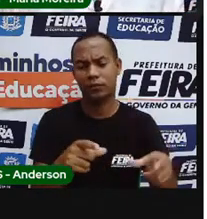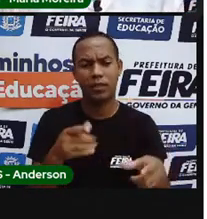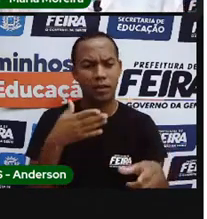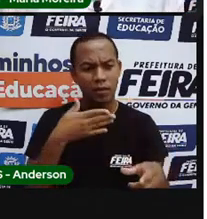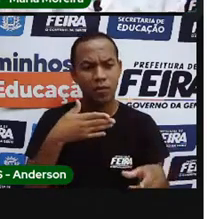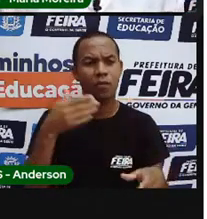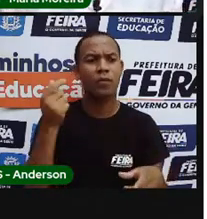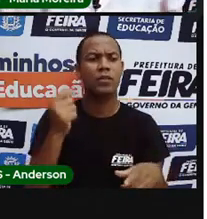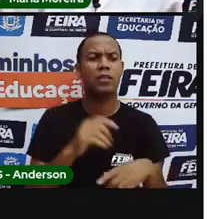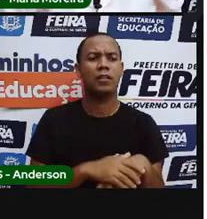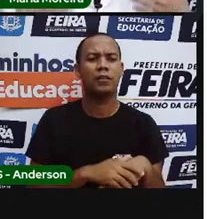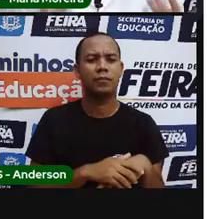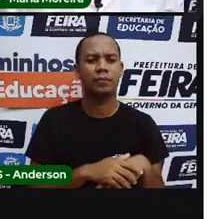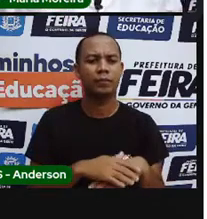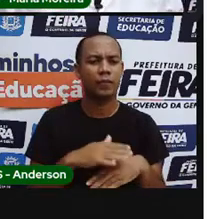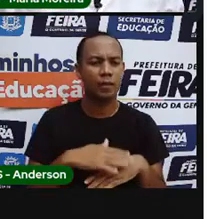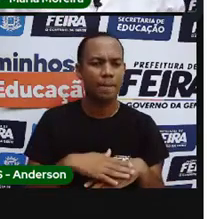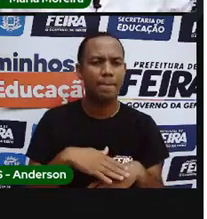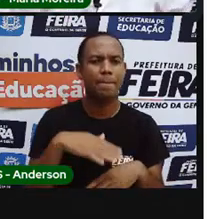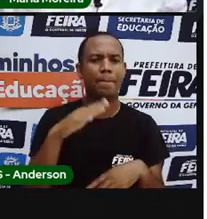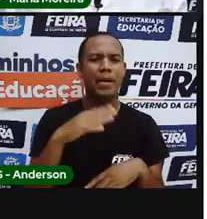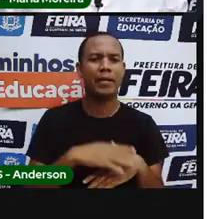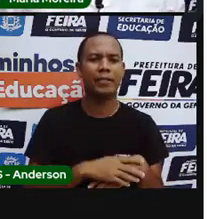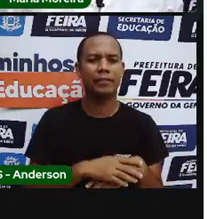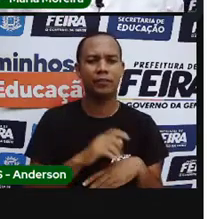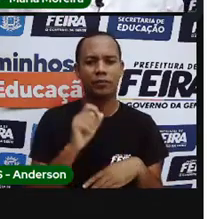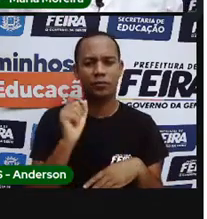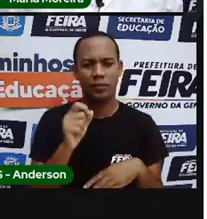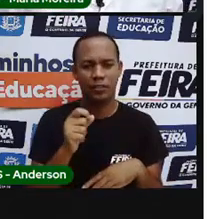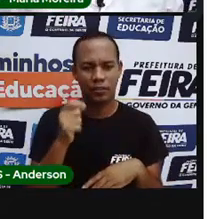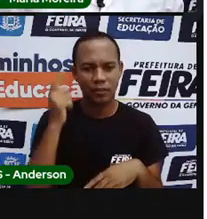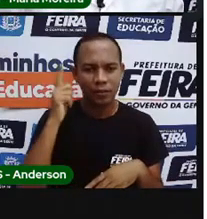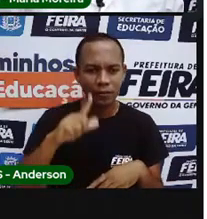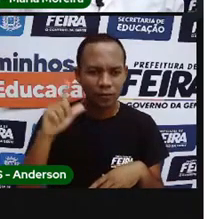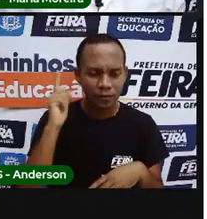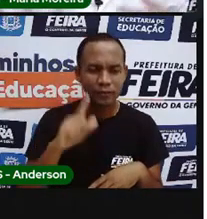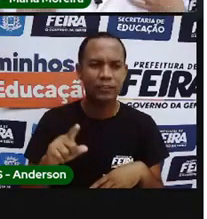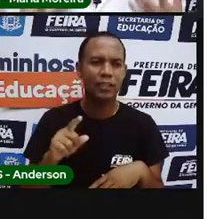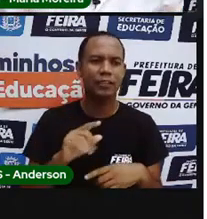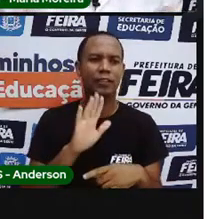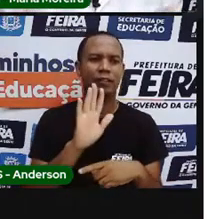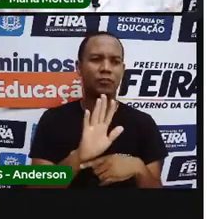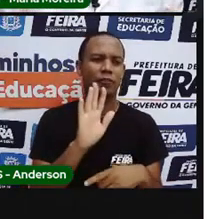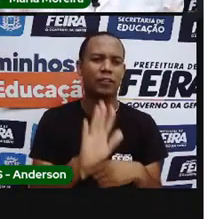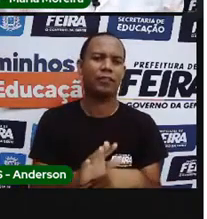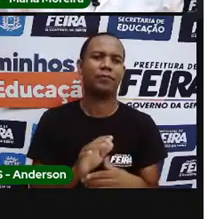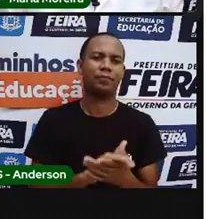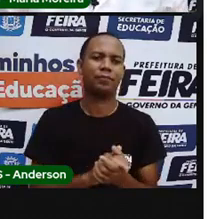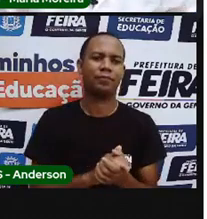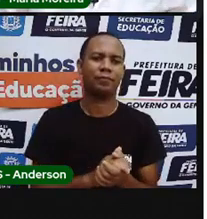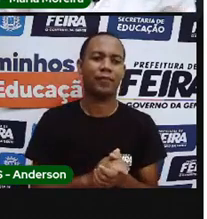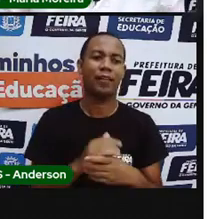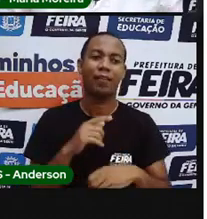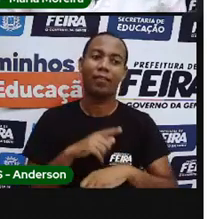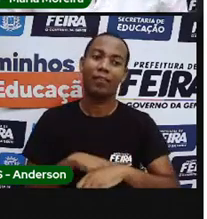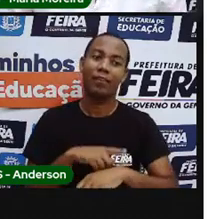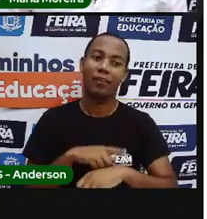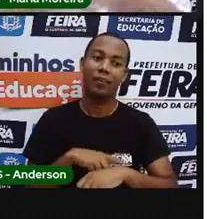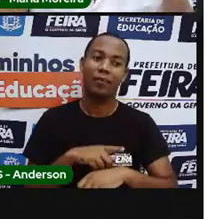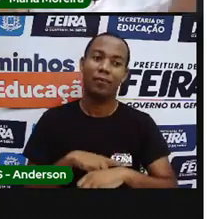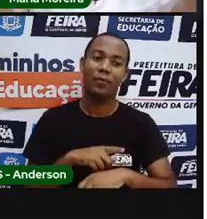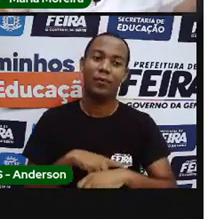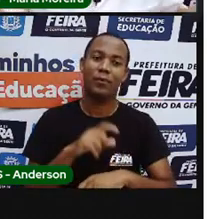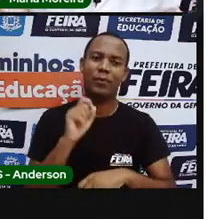mobilizar. Porque quanto mais a gente recicla, menos recursos a tira da natureza. e mais tempo, na verdade,